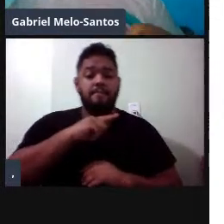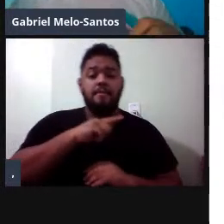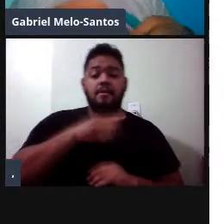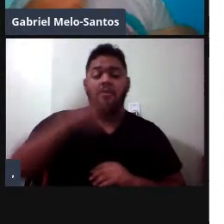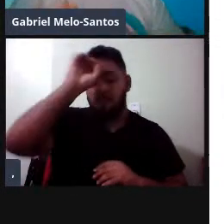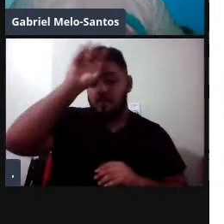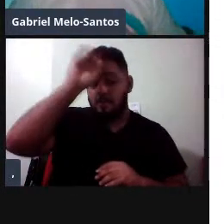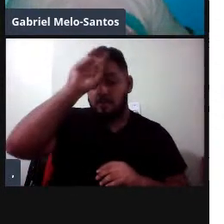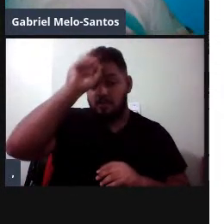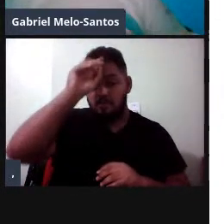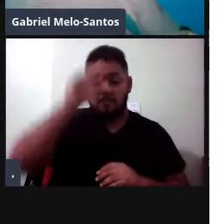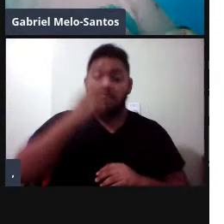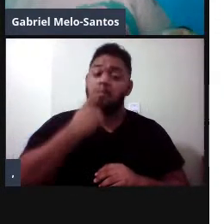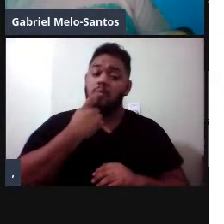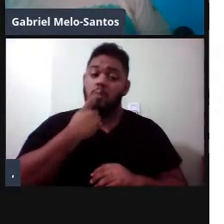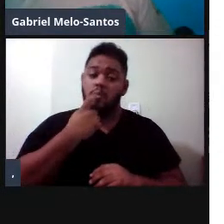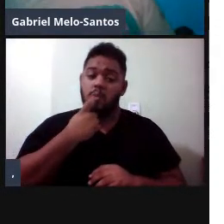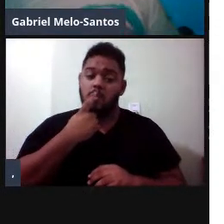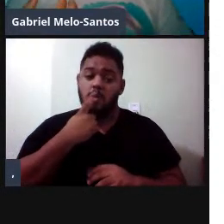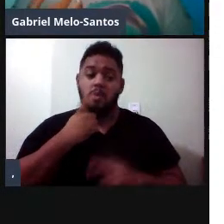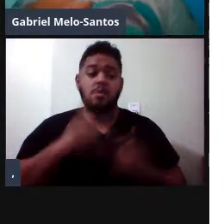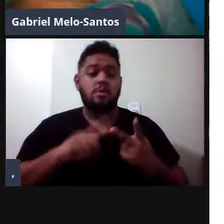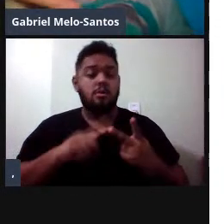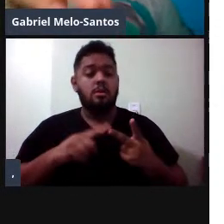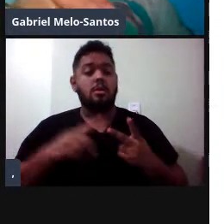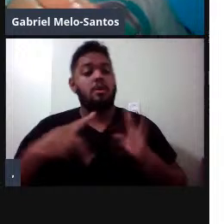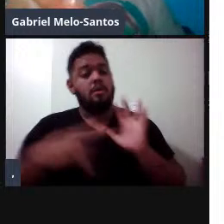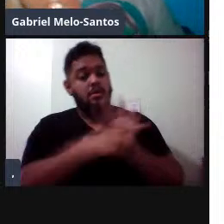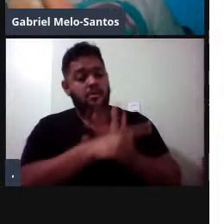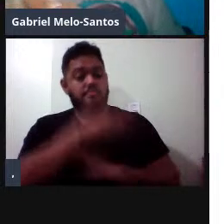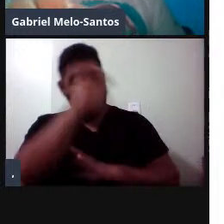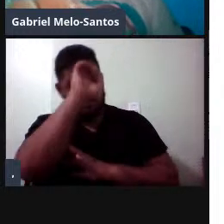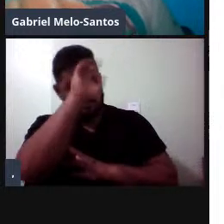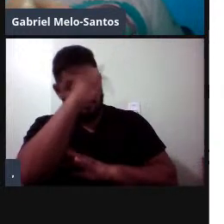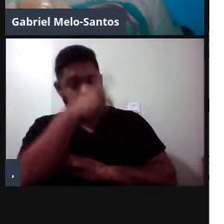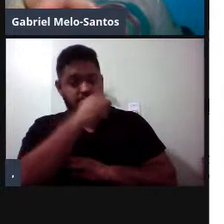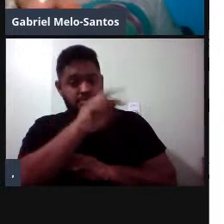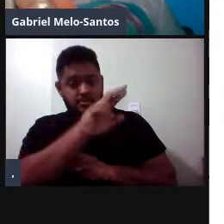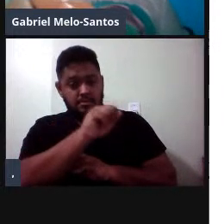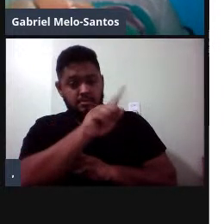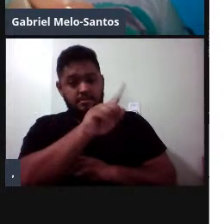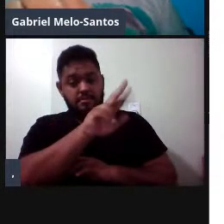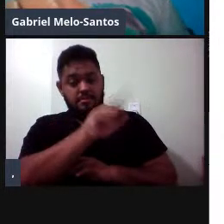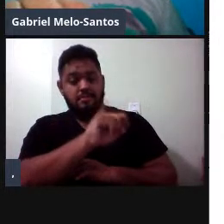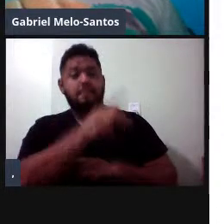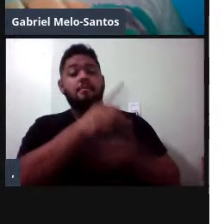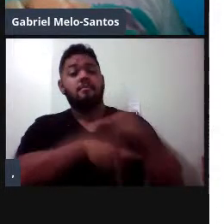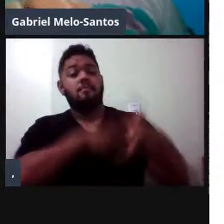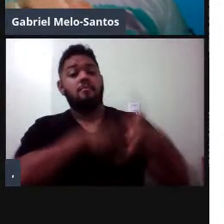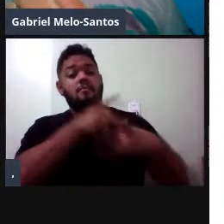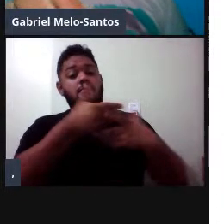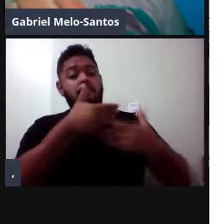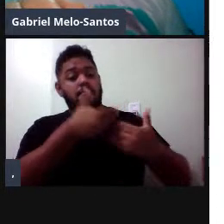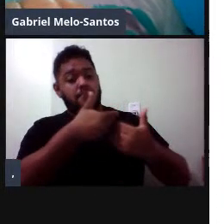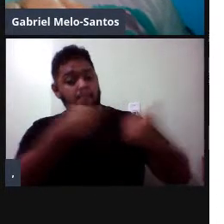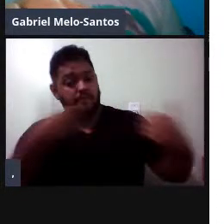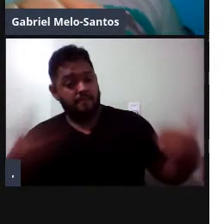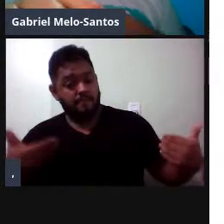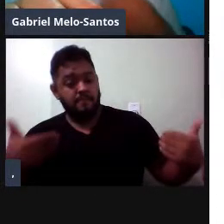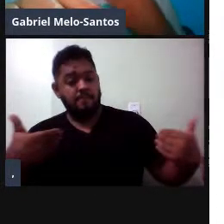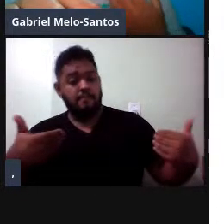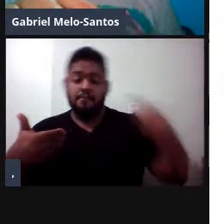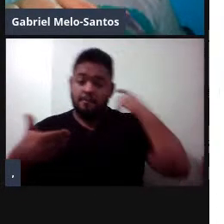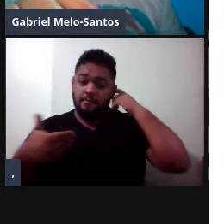o surgimento do boto da Aguaia. E essas populações, então, elas são isoladas, né? Da população da Amazônia,